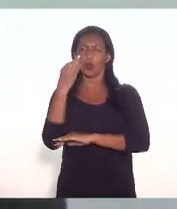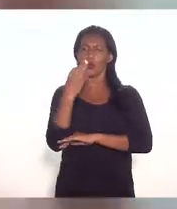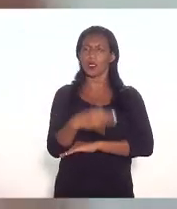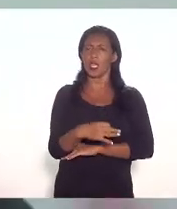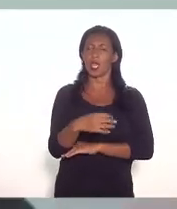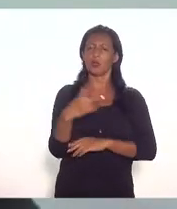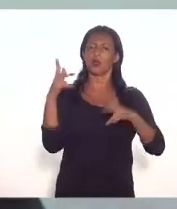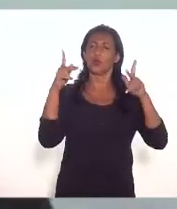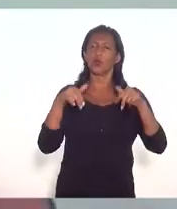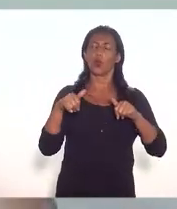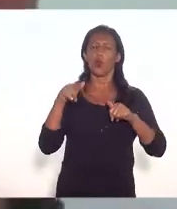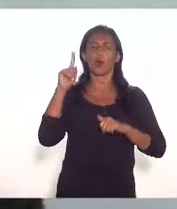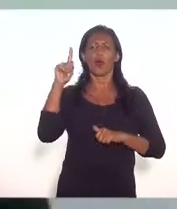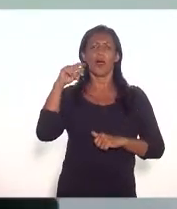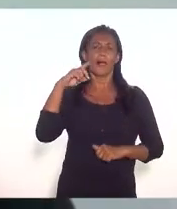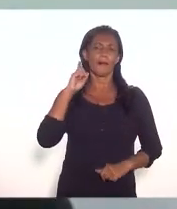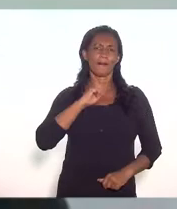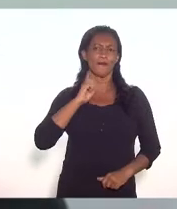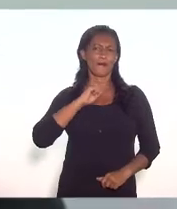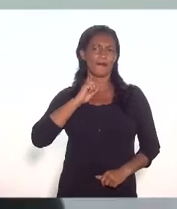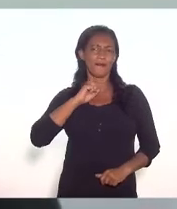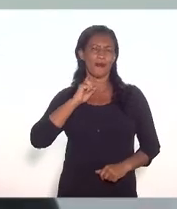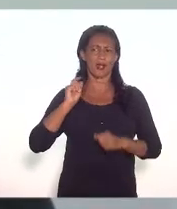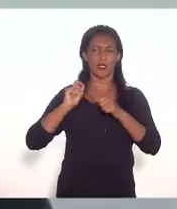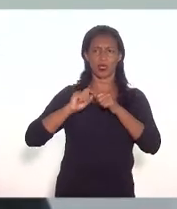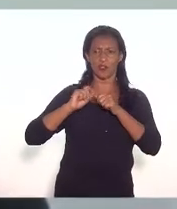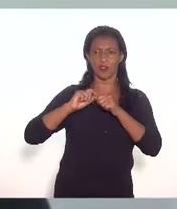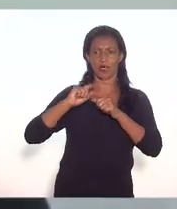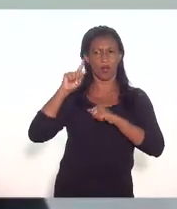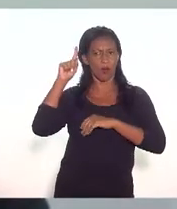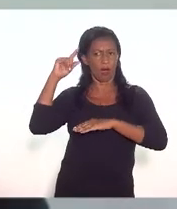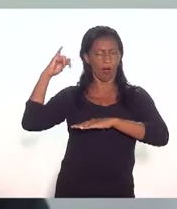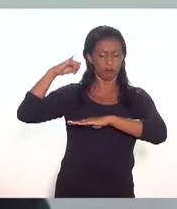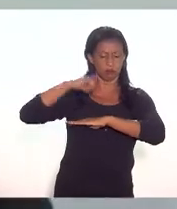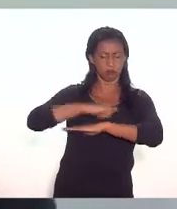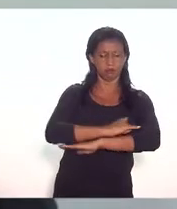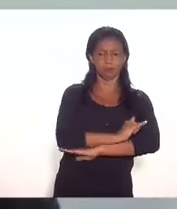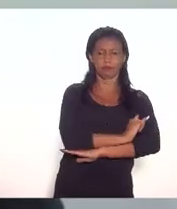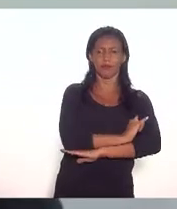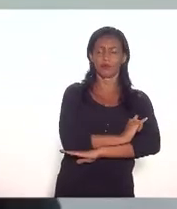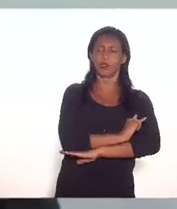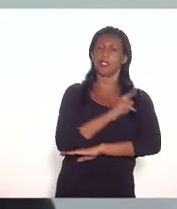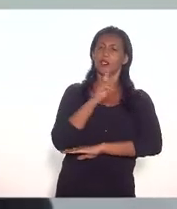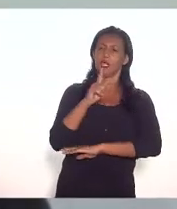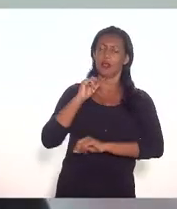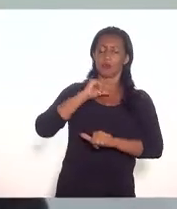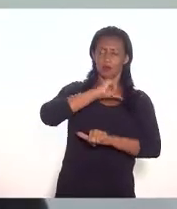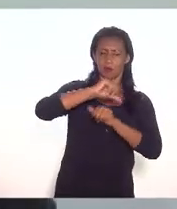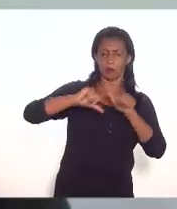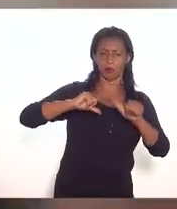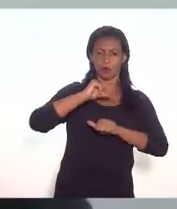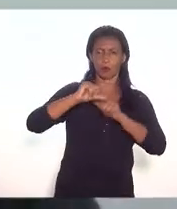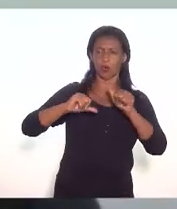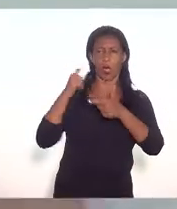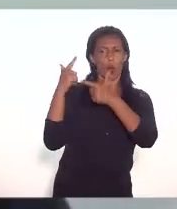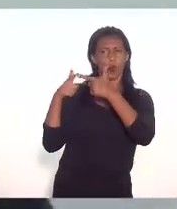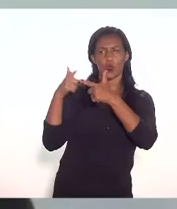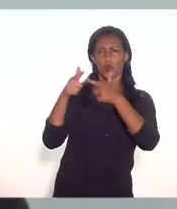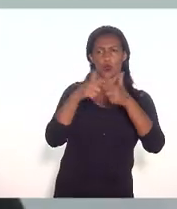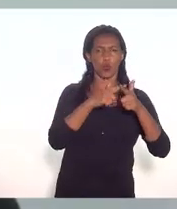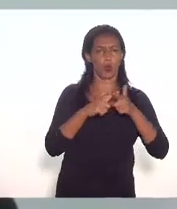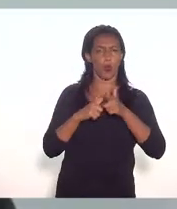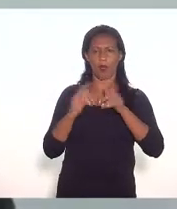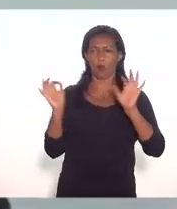Gerais modular a licitação de concessão de Confins ou de Pampulha sem criar problemas para